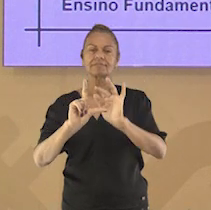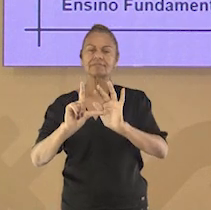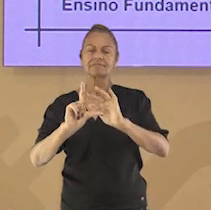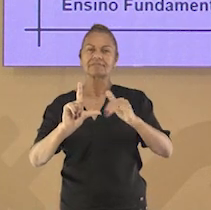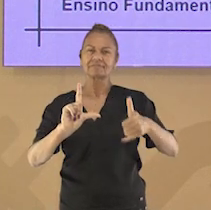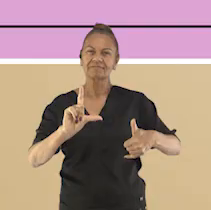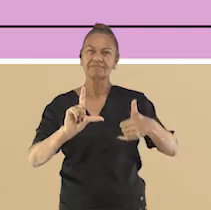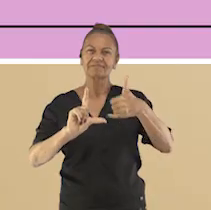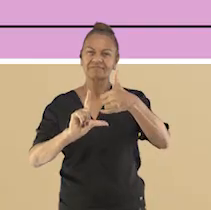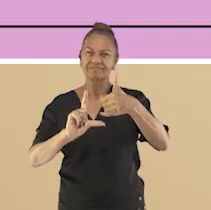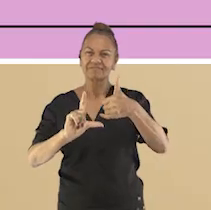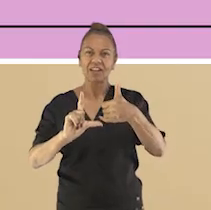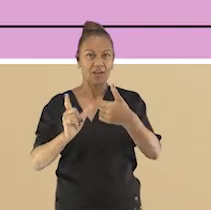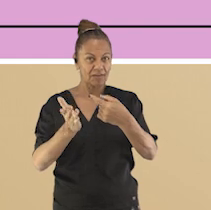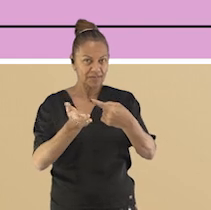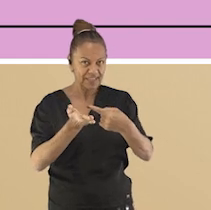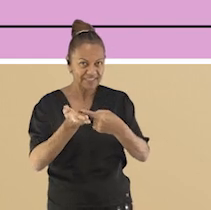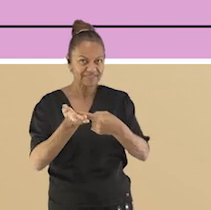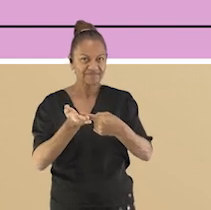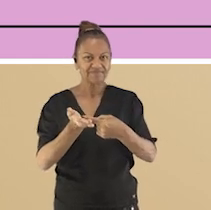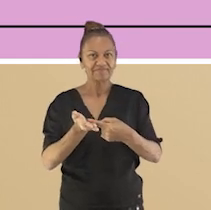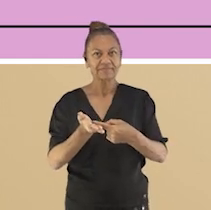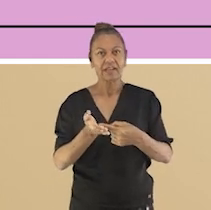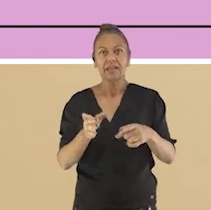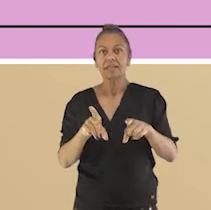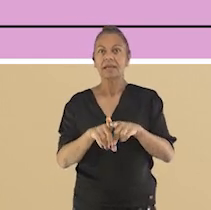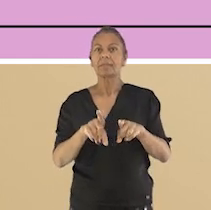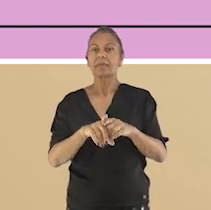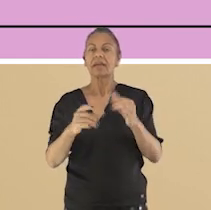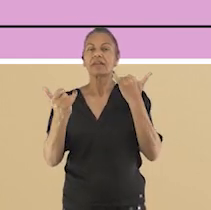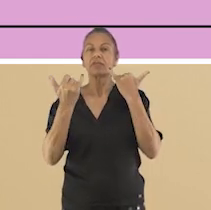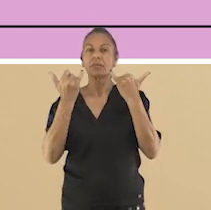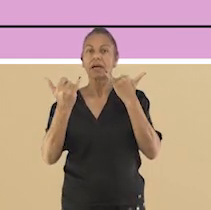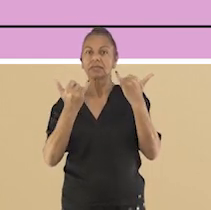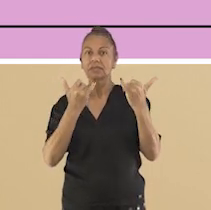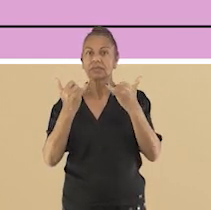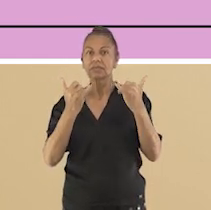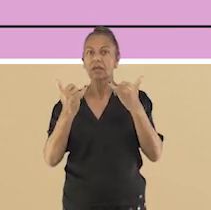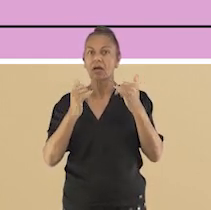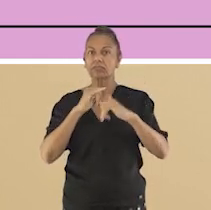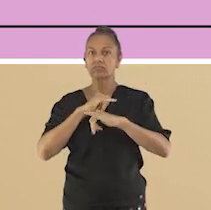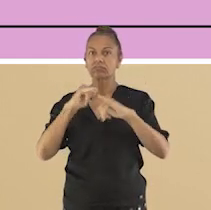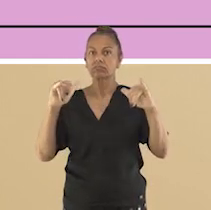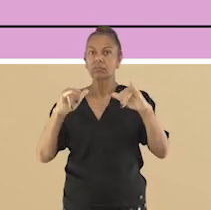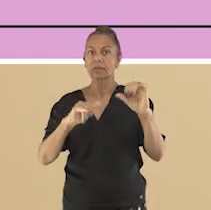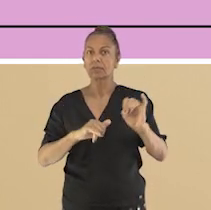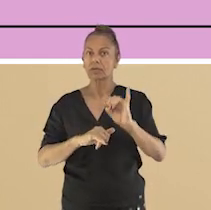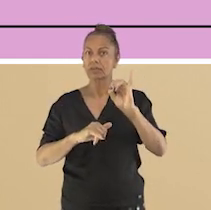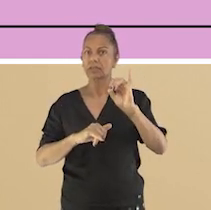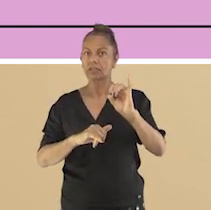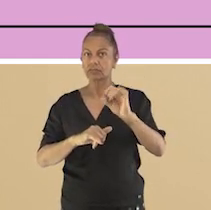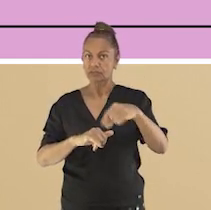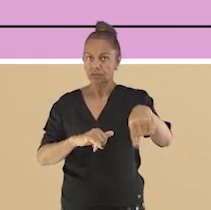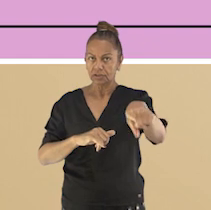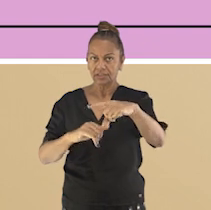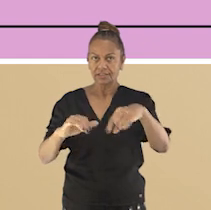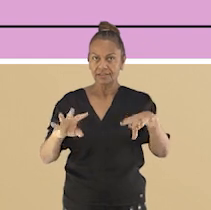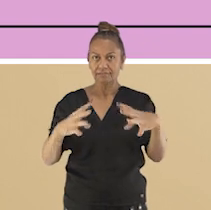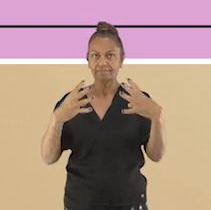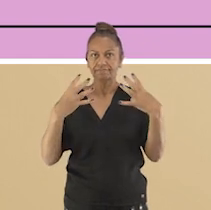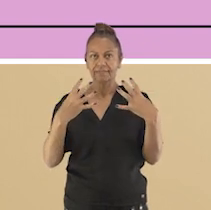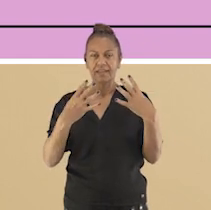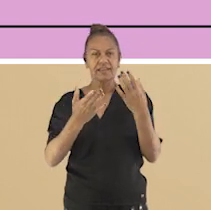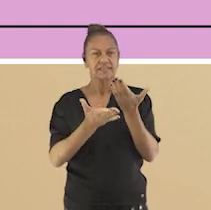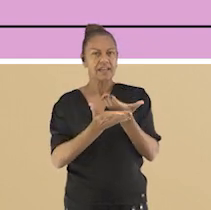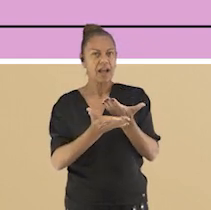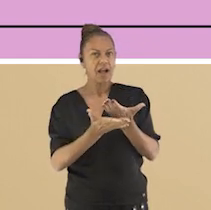Combinado? Vamos também passar algumas informações importantes a todos que estiverem nos acompanhando. Esta aula foi planejada